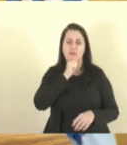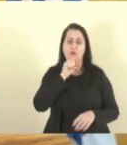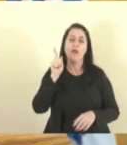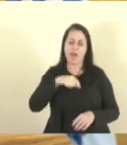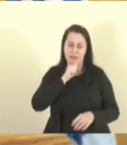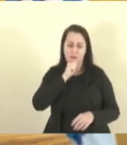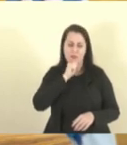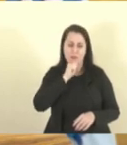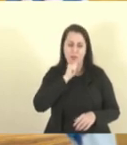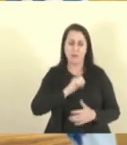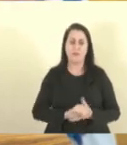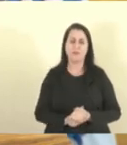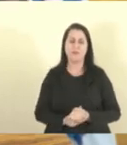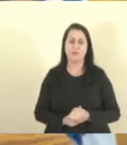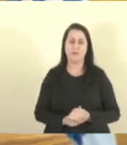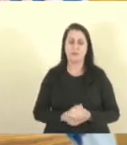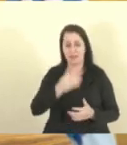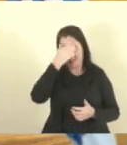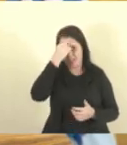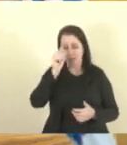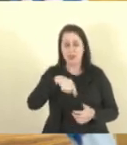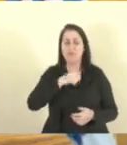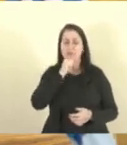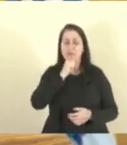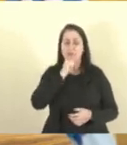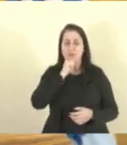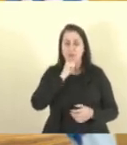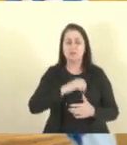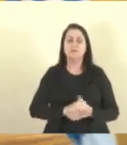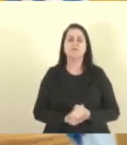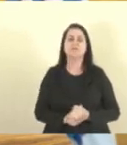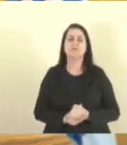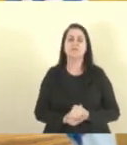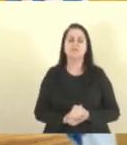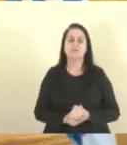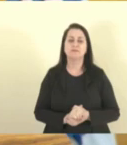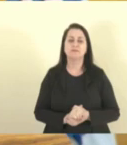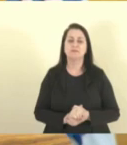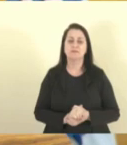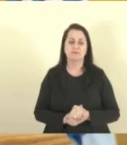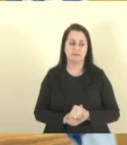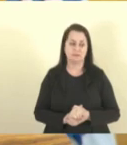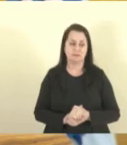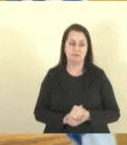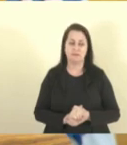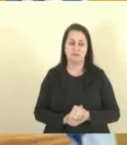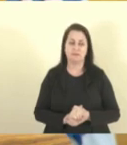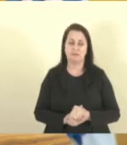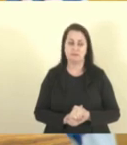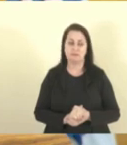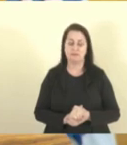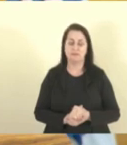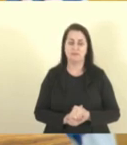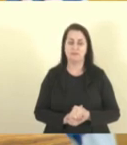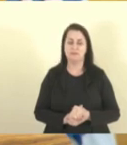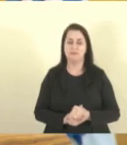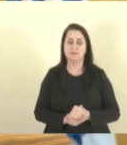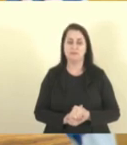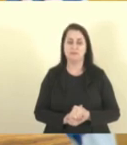vovô, Renato é vovô, Renato Casagrande, vovô, né, o nosso amigo,